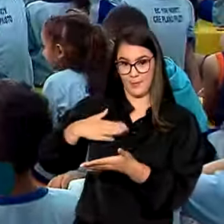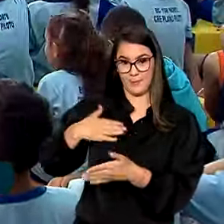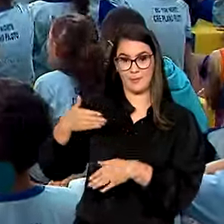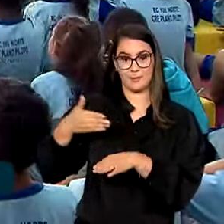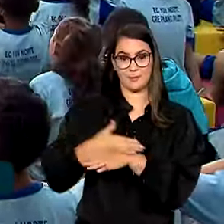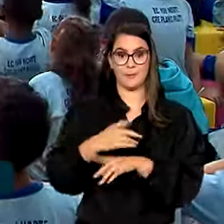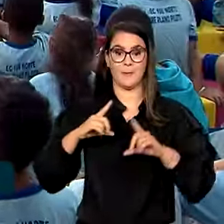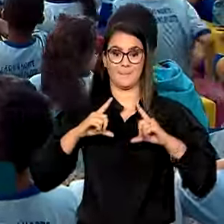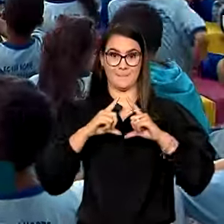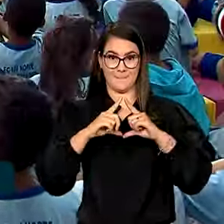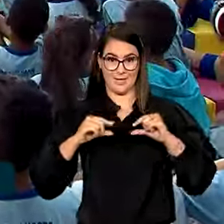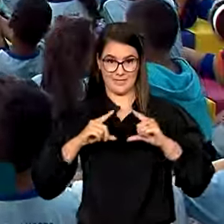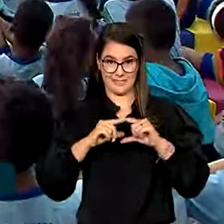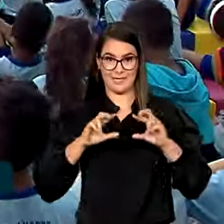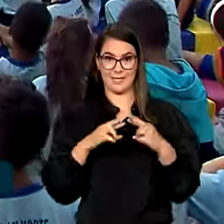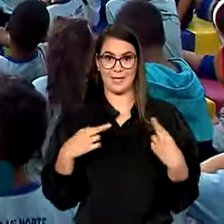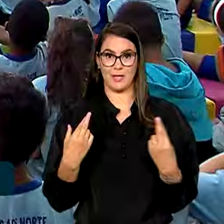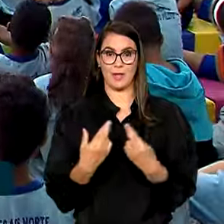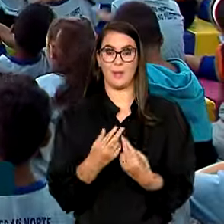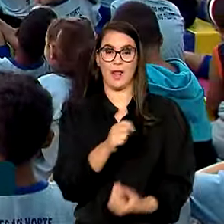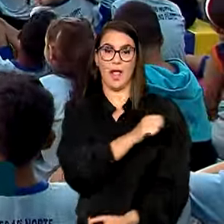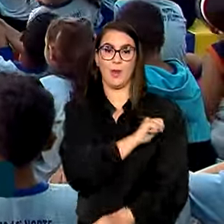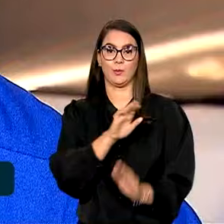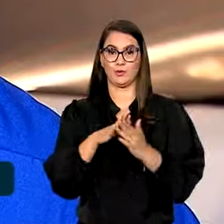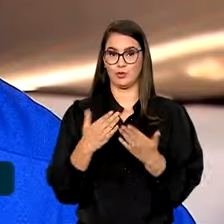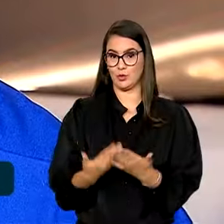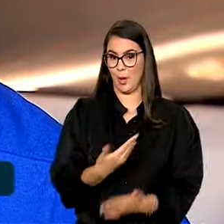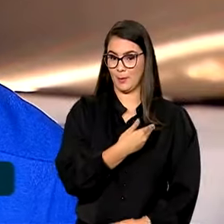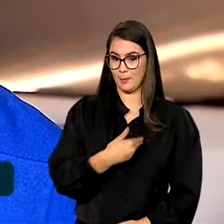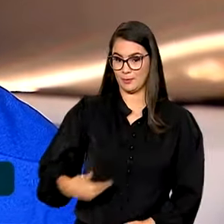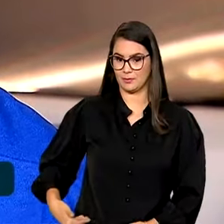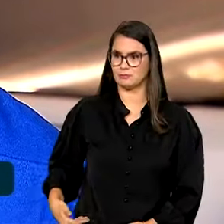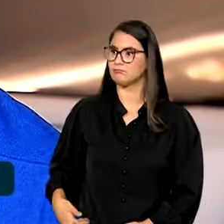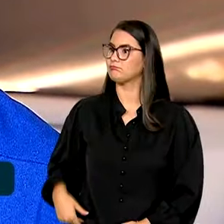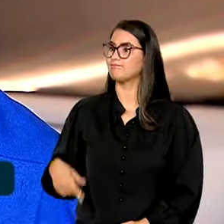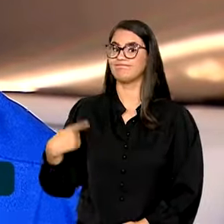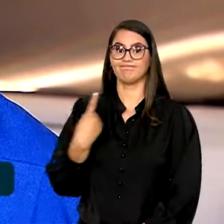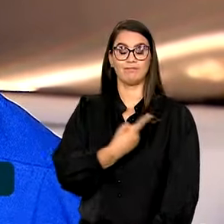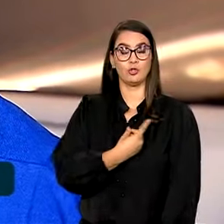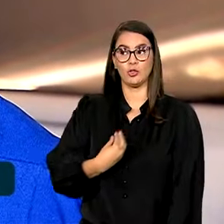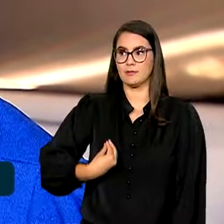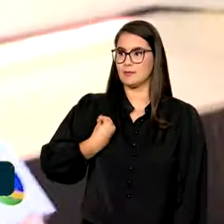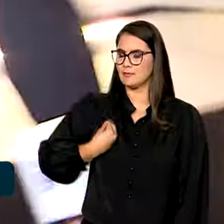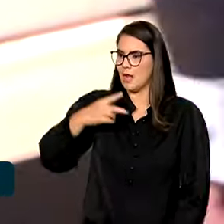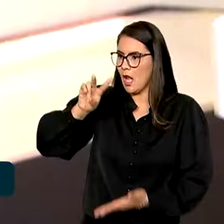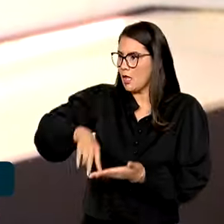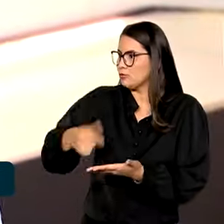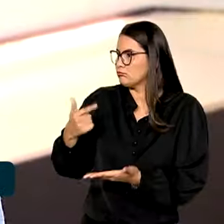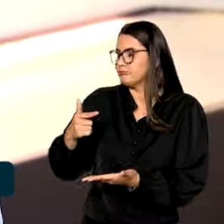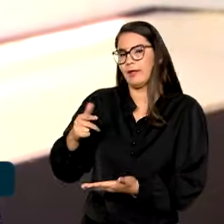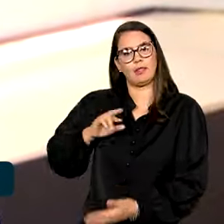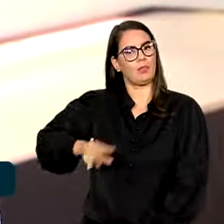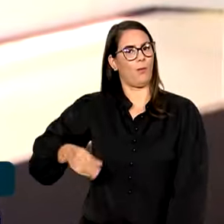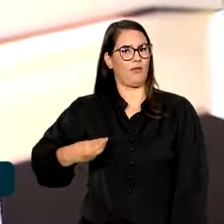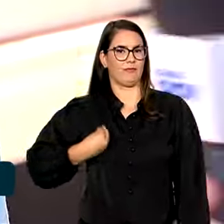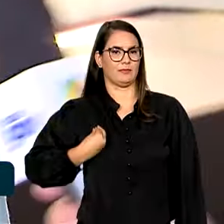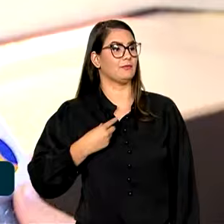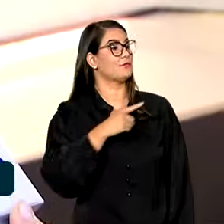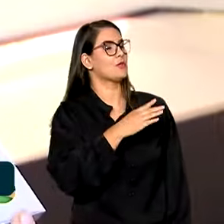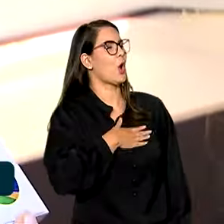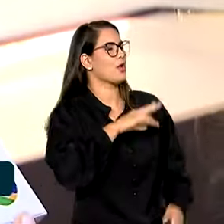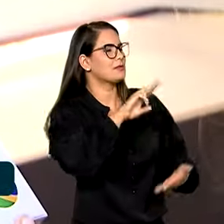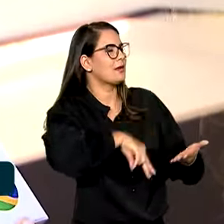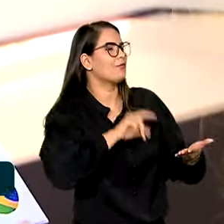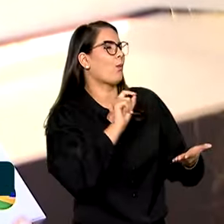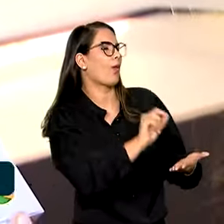Brasília e reúne alunos de escolas públicas. Nossa vida sem ler não é vida. O que você mais gosta quando você está lendo